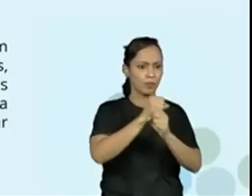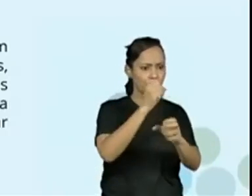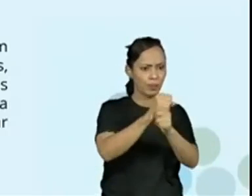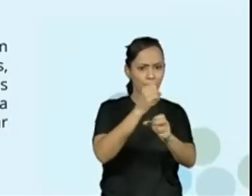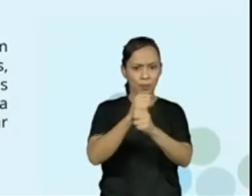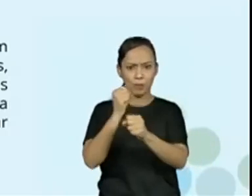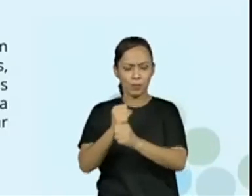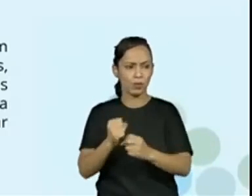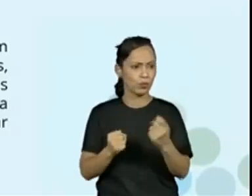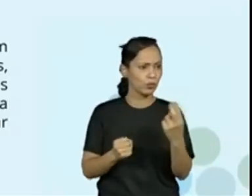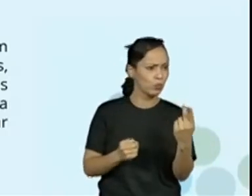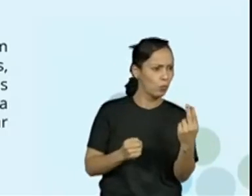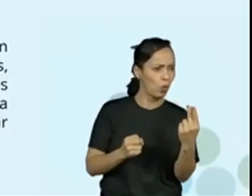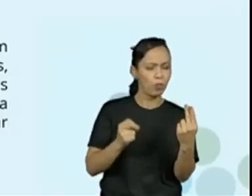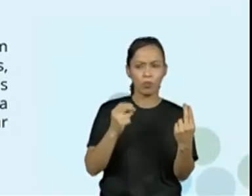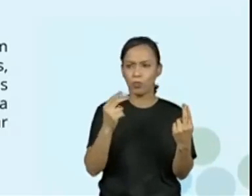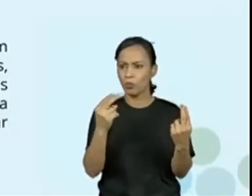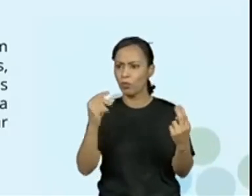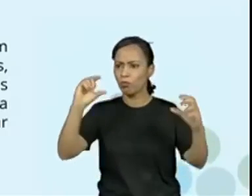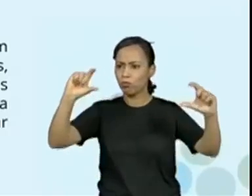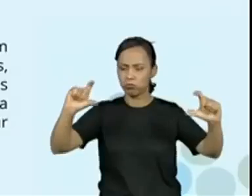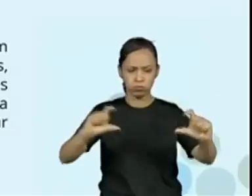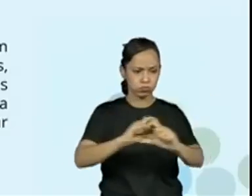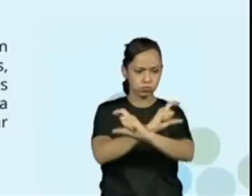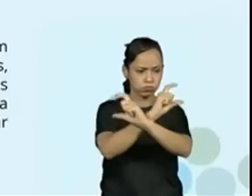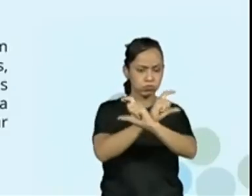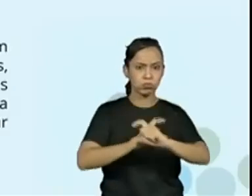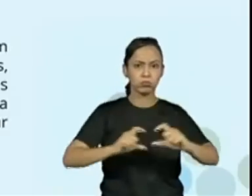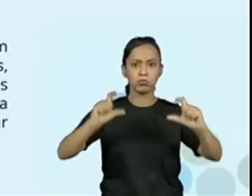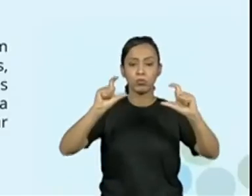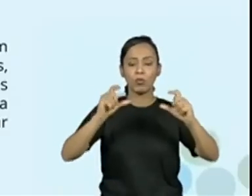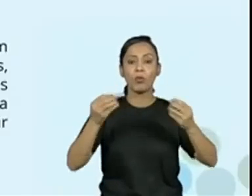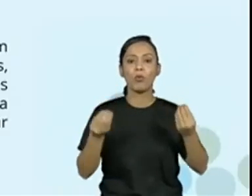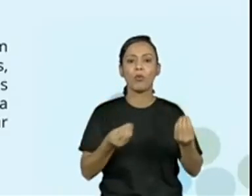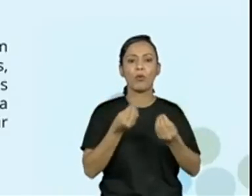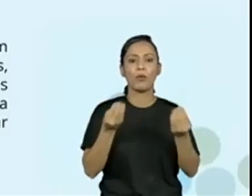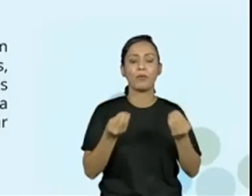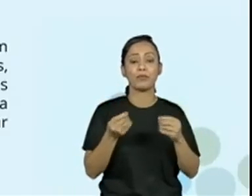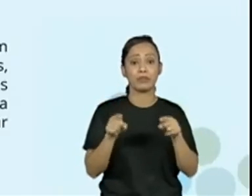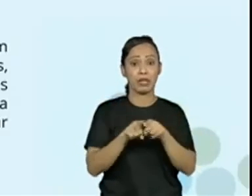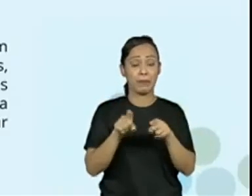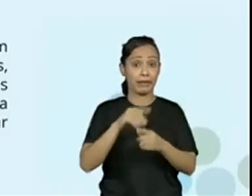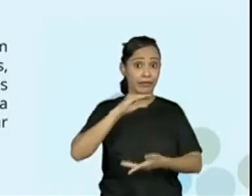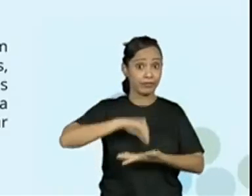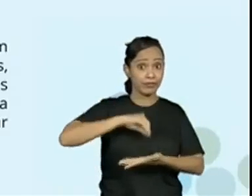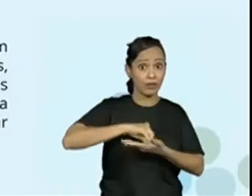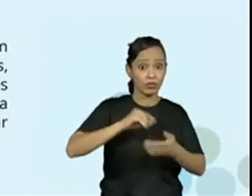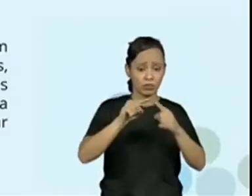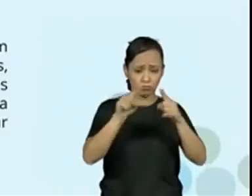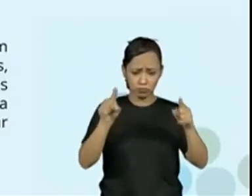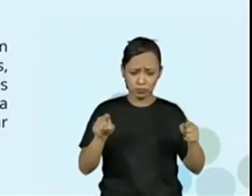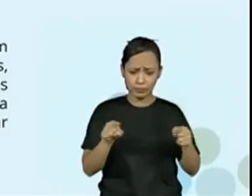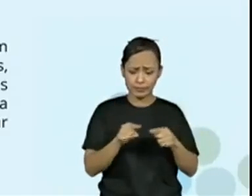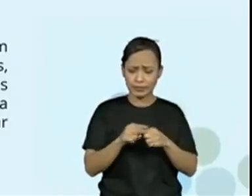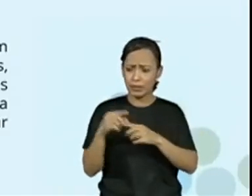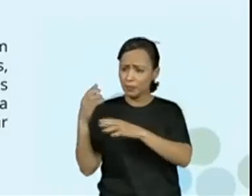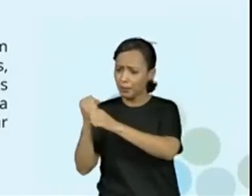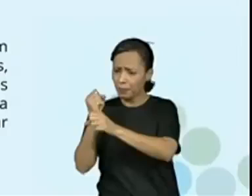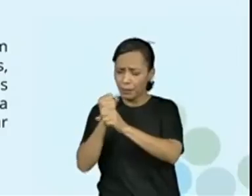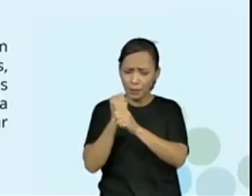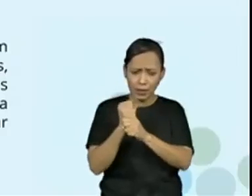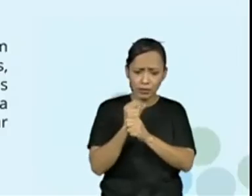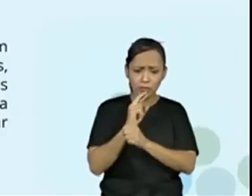descrever uma regra de formação da sequência e determinar elementos faltantes ou seguintes.